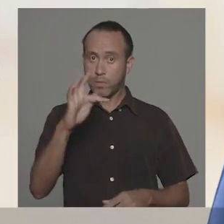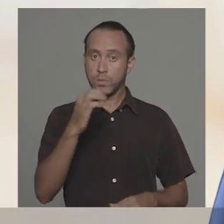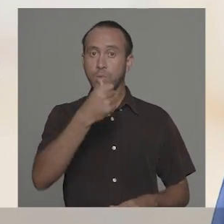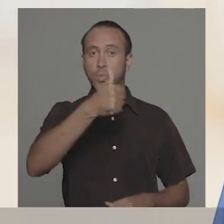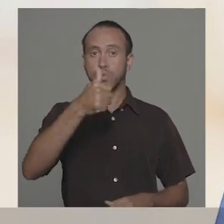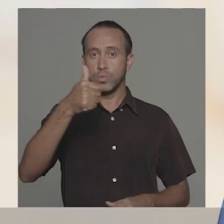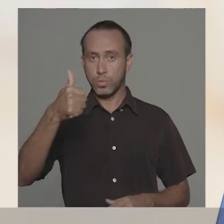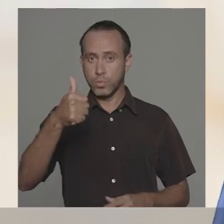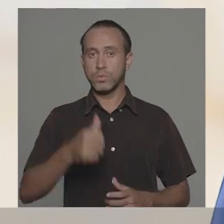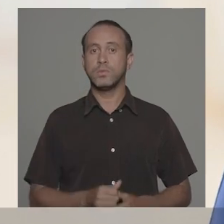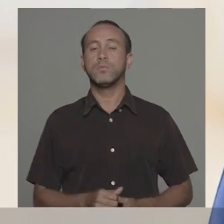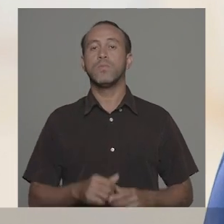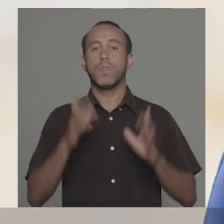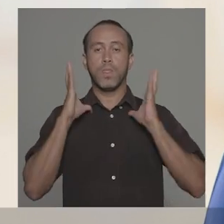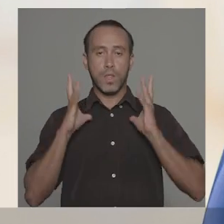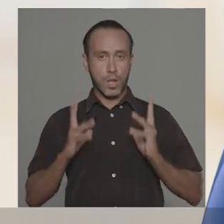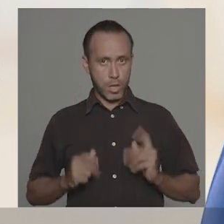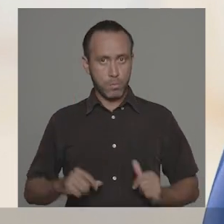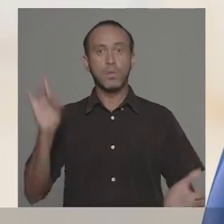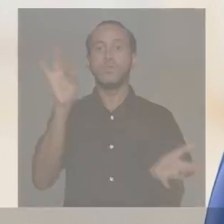1111, governador Belivaldo 55.